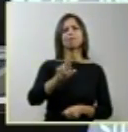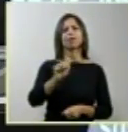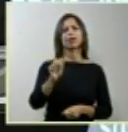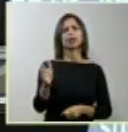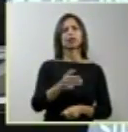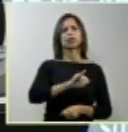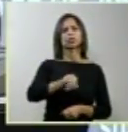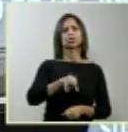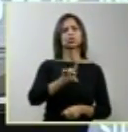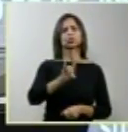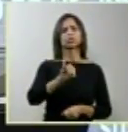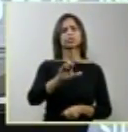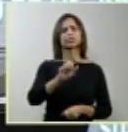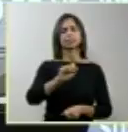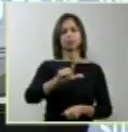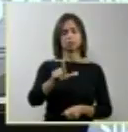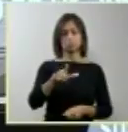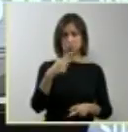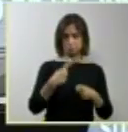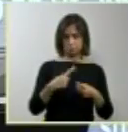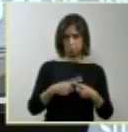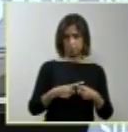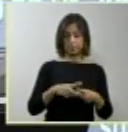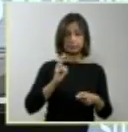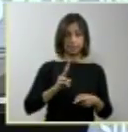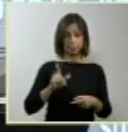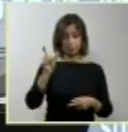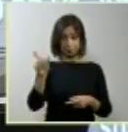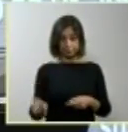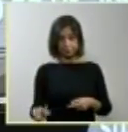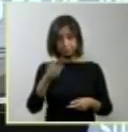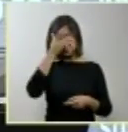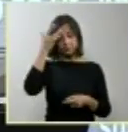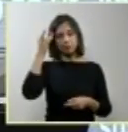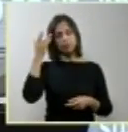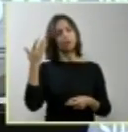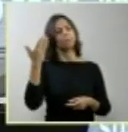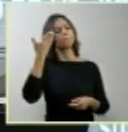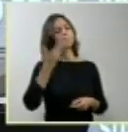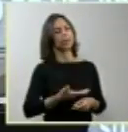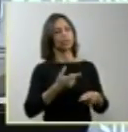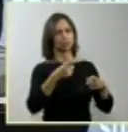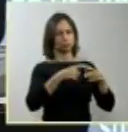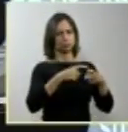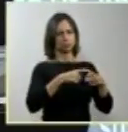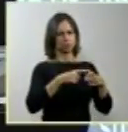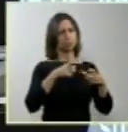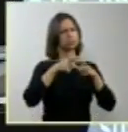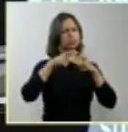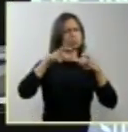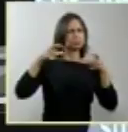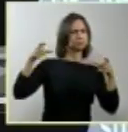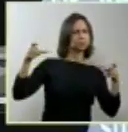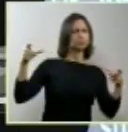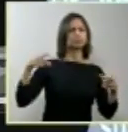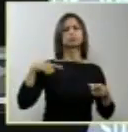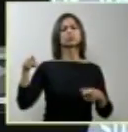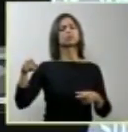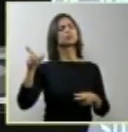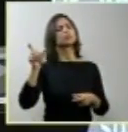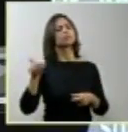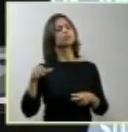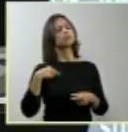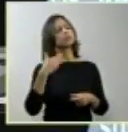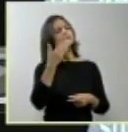é solicitado pela paciente num bom número de casos a intervir